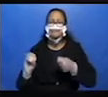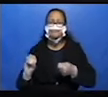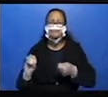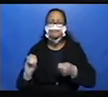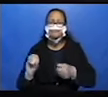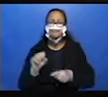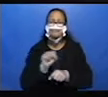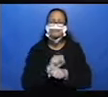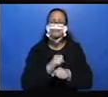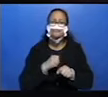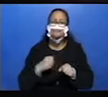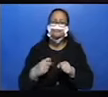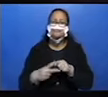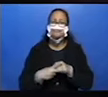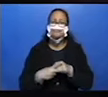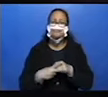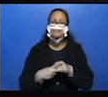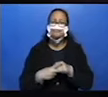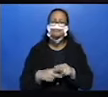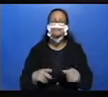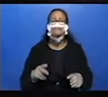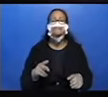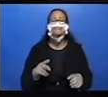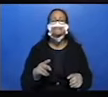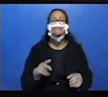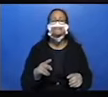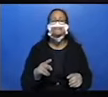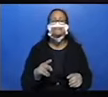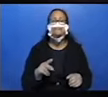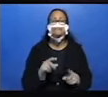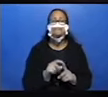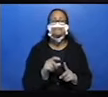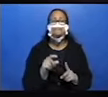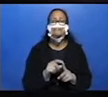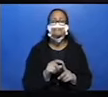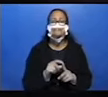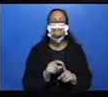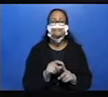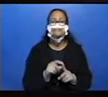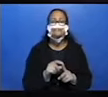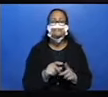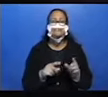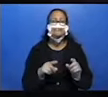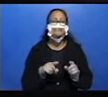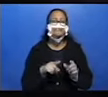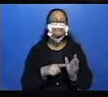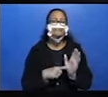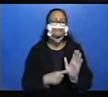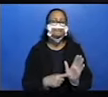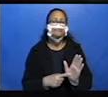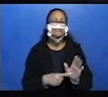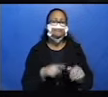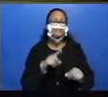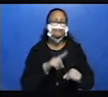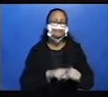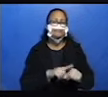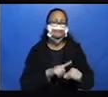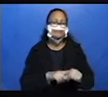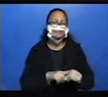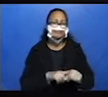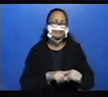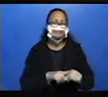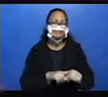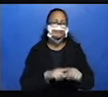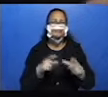Advérbio são palavras que indicam o tempo, o lugar e o modo que as coisas acontecem.